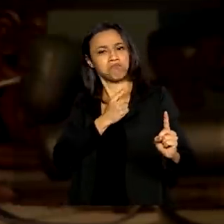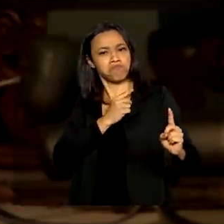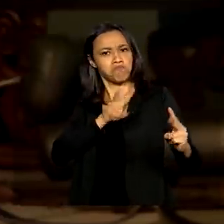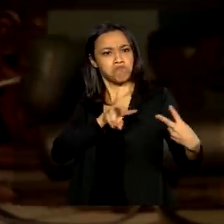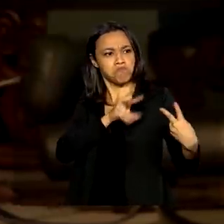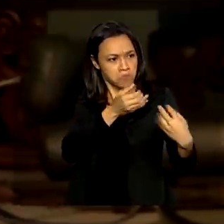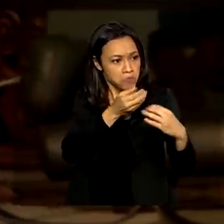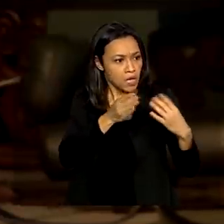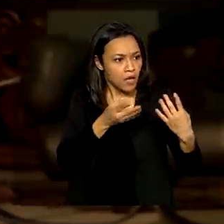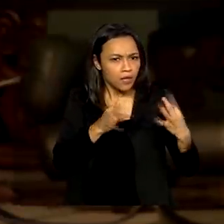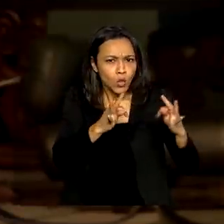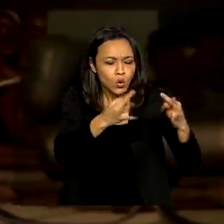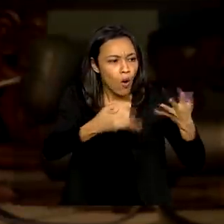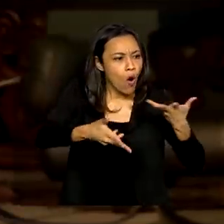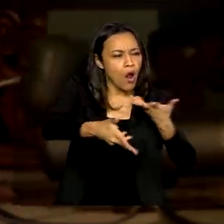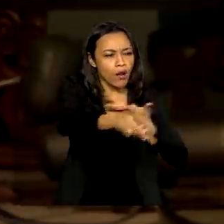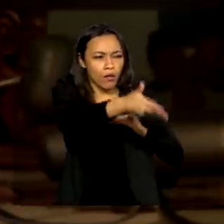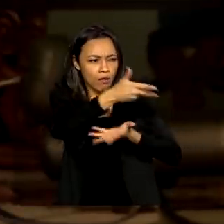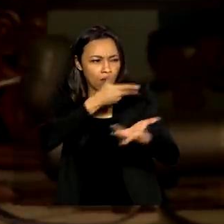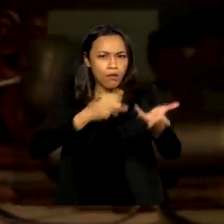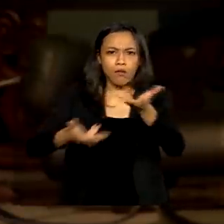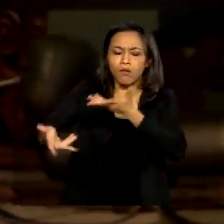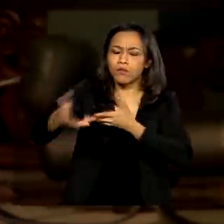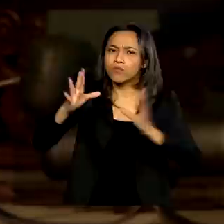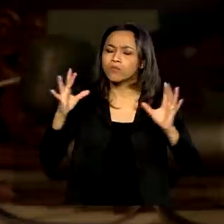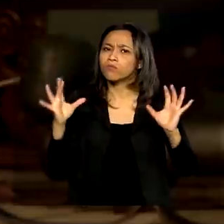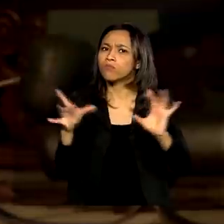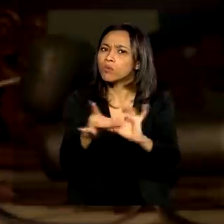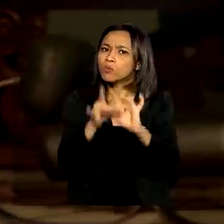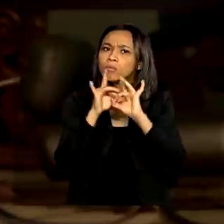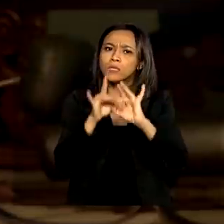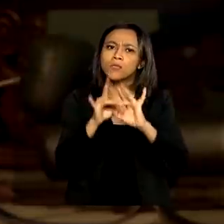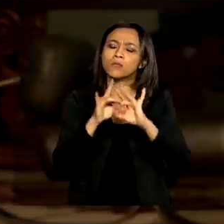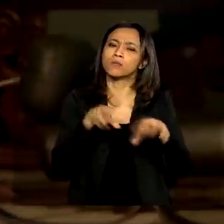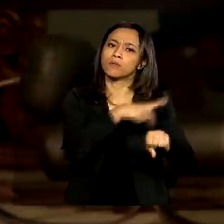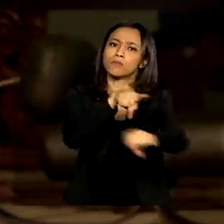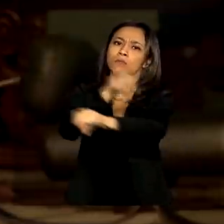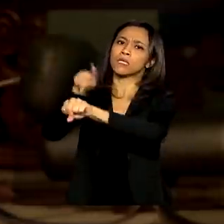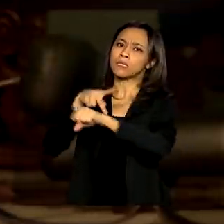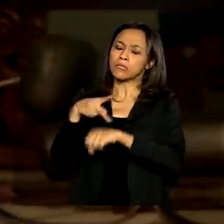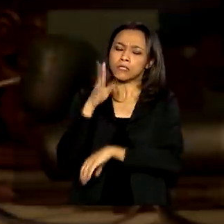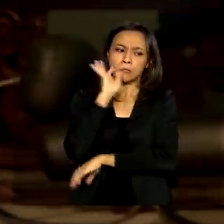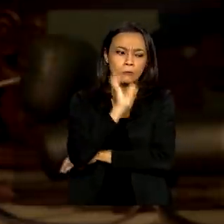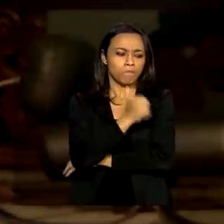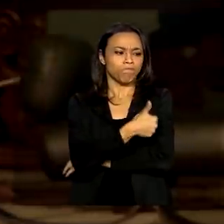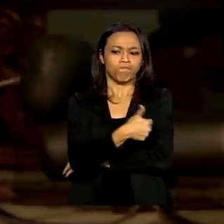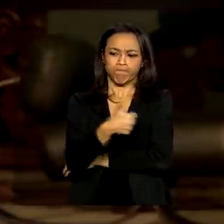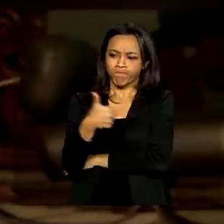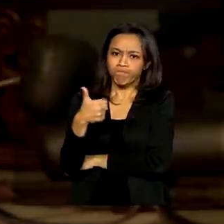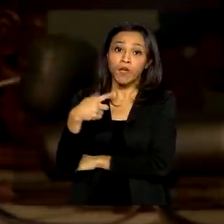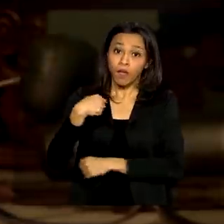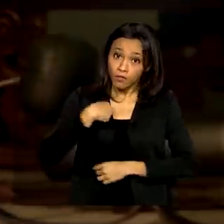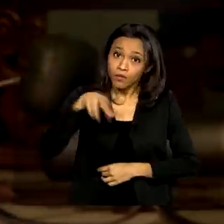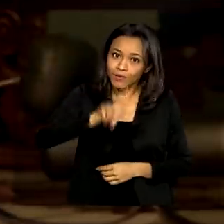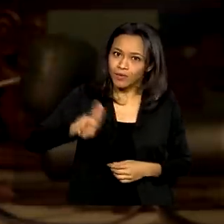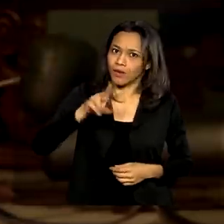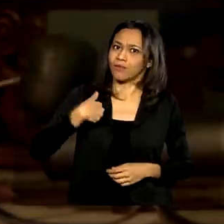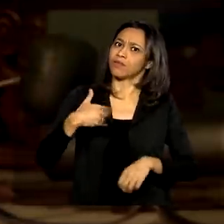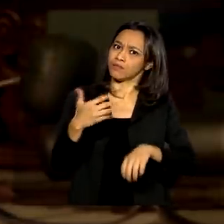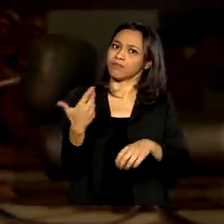fazer essa interação, essa união entre os países de uma forma muito eficiente, então eu tenho utilizado isso no governo de Jair Bolsonaro,